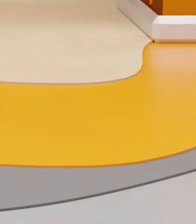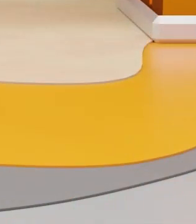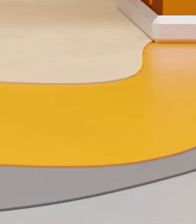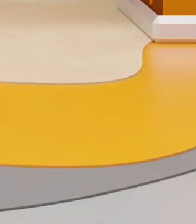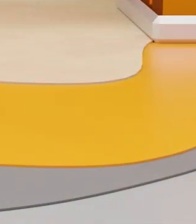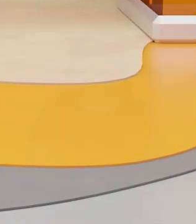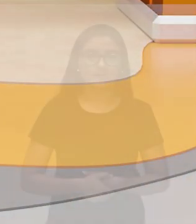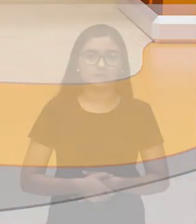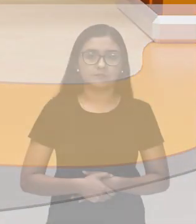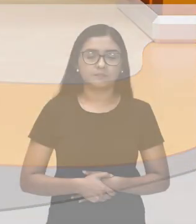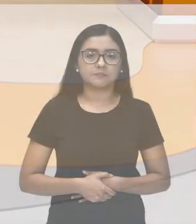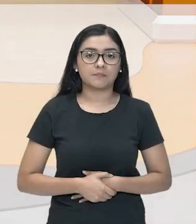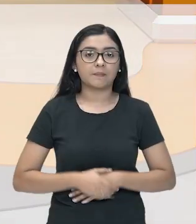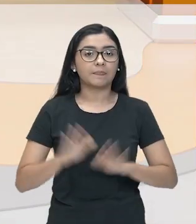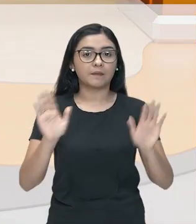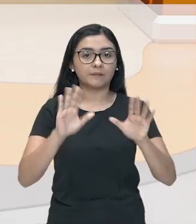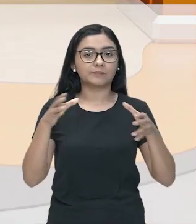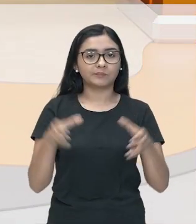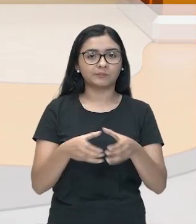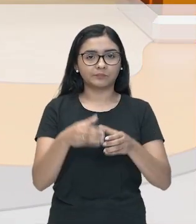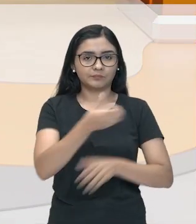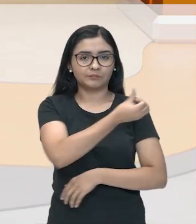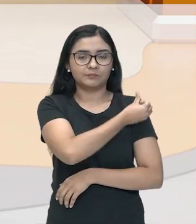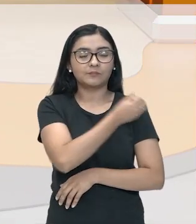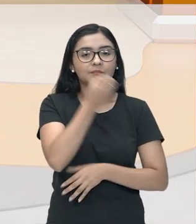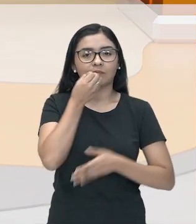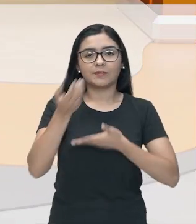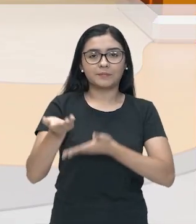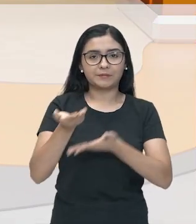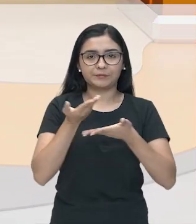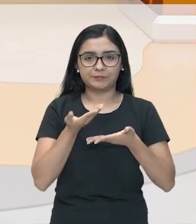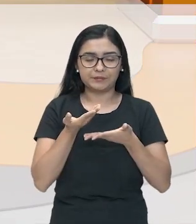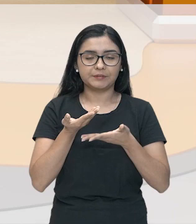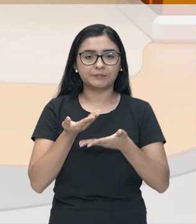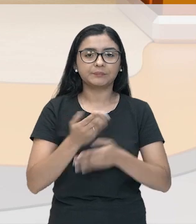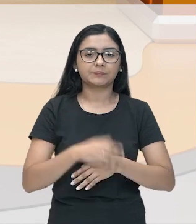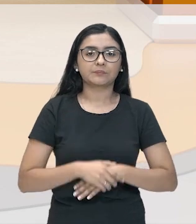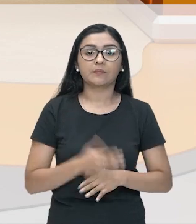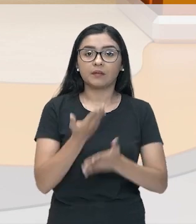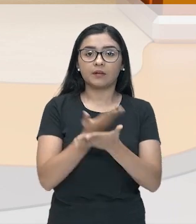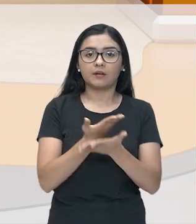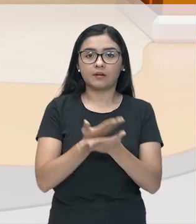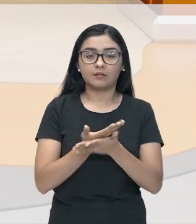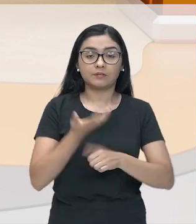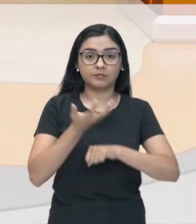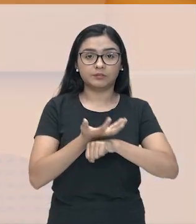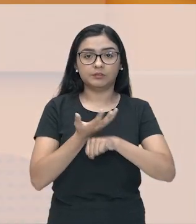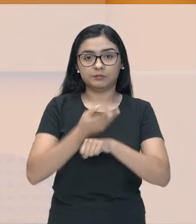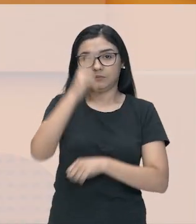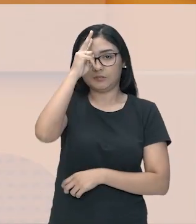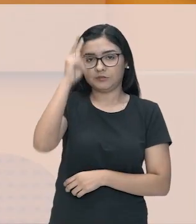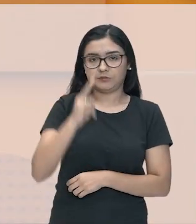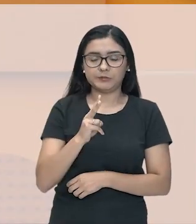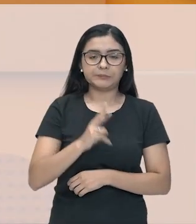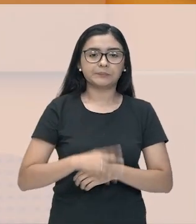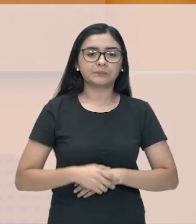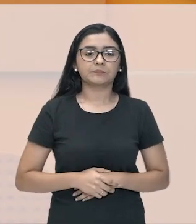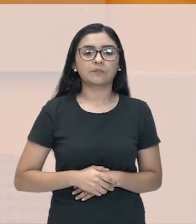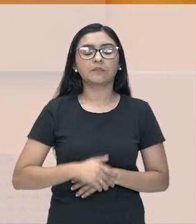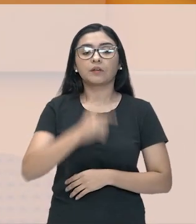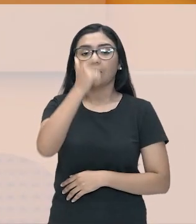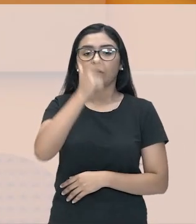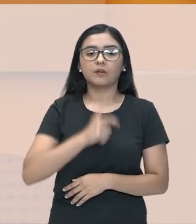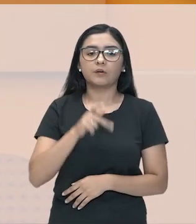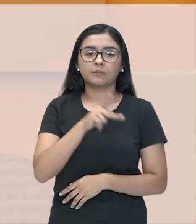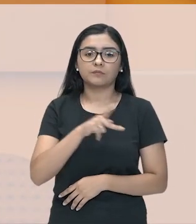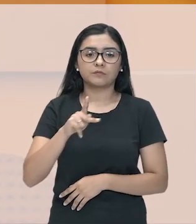Olá, turminha do sexto ano. Sejam todos bem-vindos a mais uma aula de história. Sou